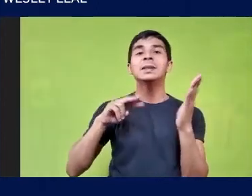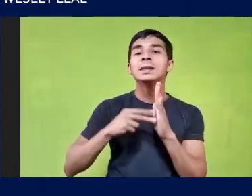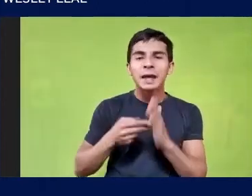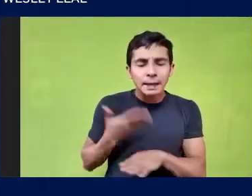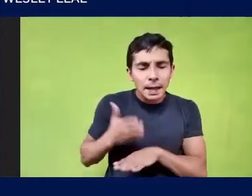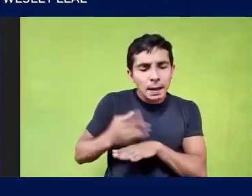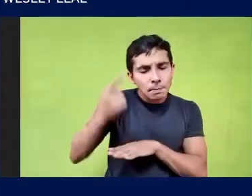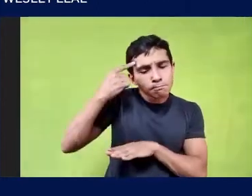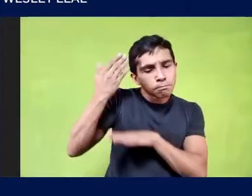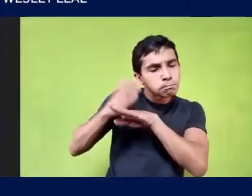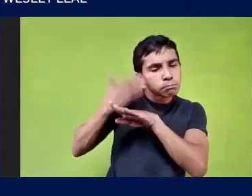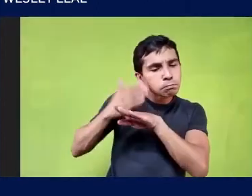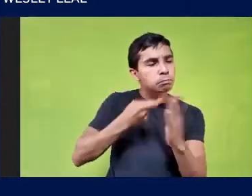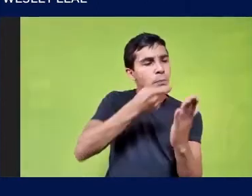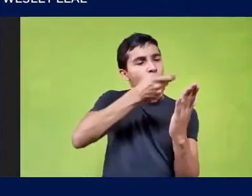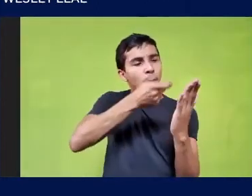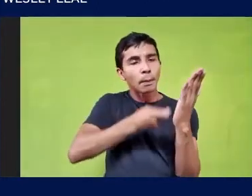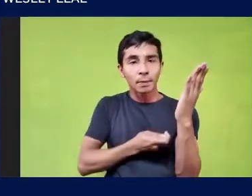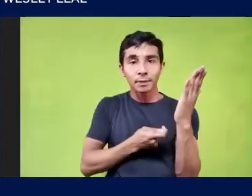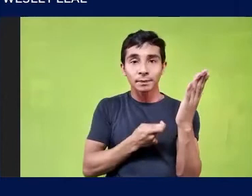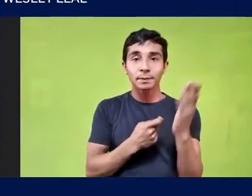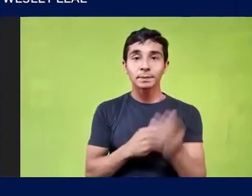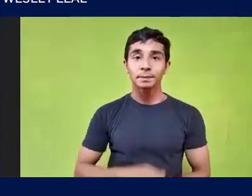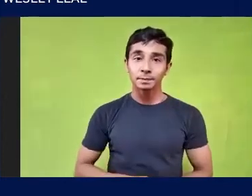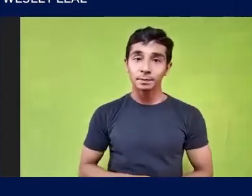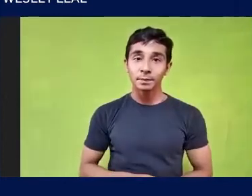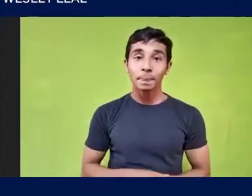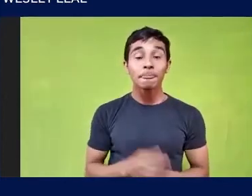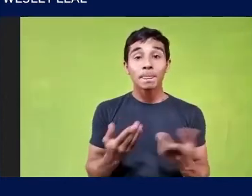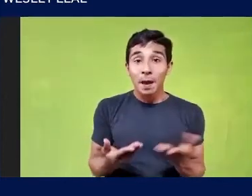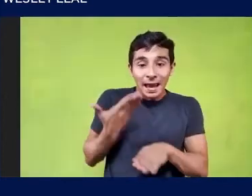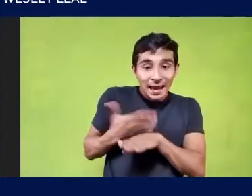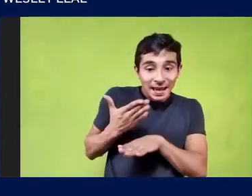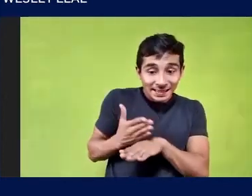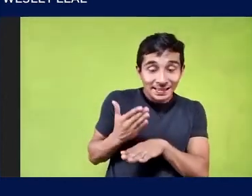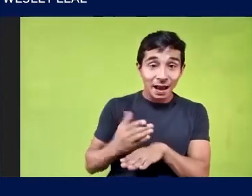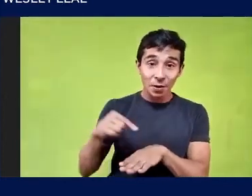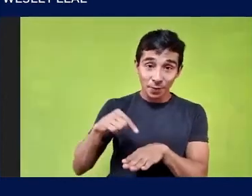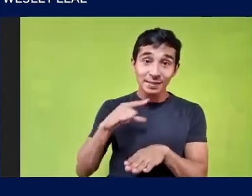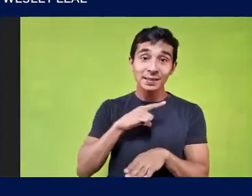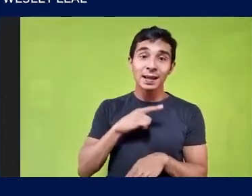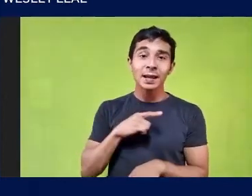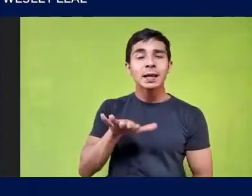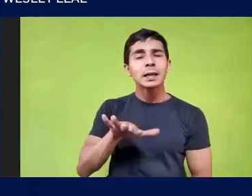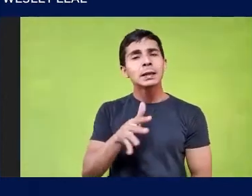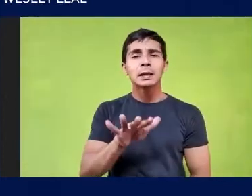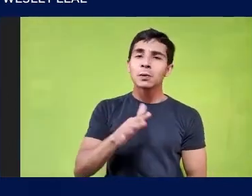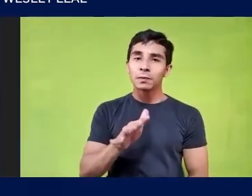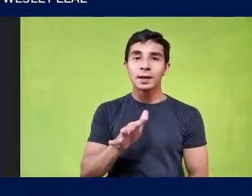ensaísta Que tem um intrínseco nele O talvez Falar ensaiando Talvez seja uma pista Para a gente